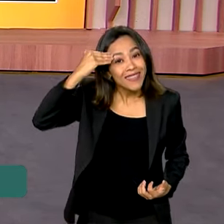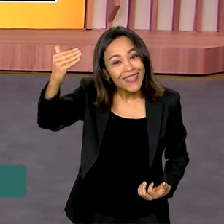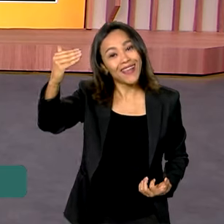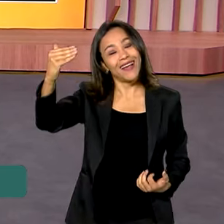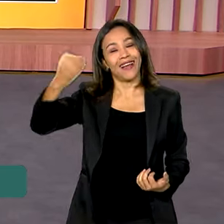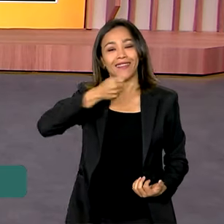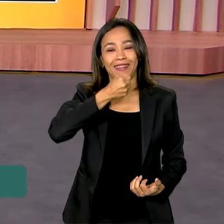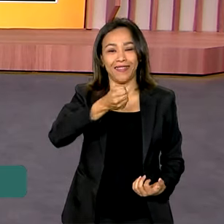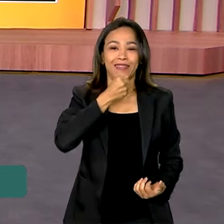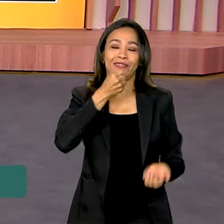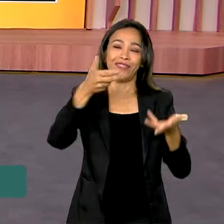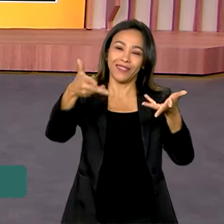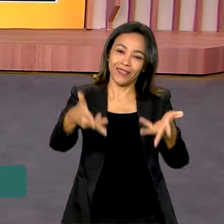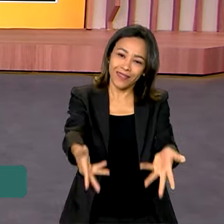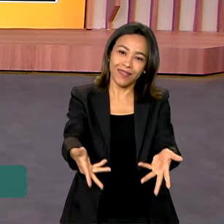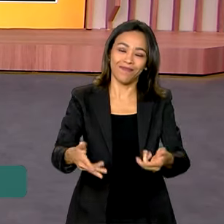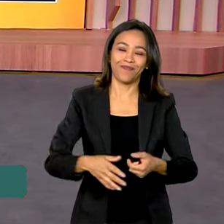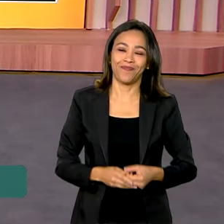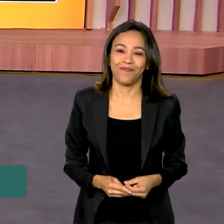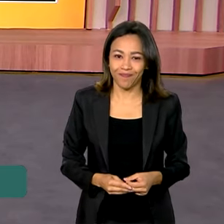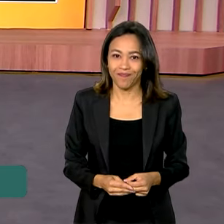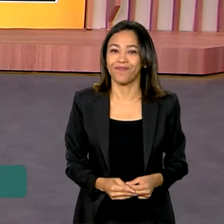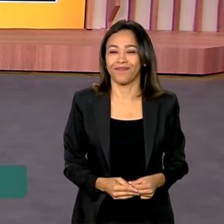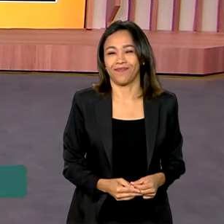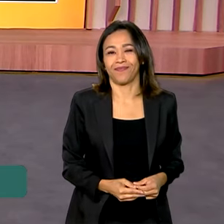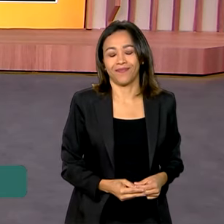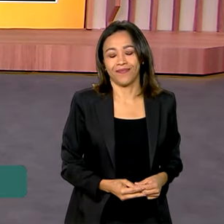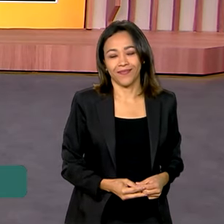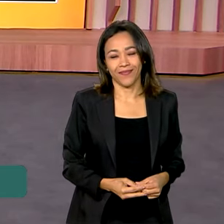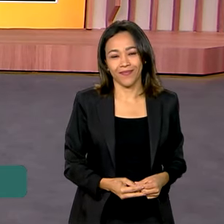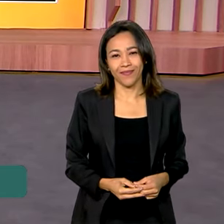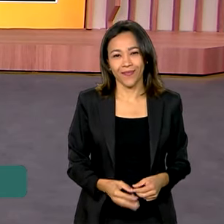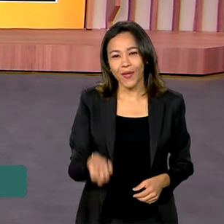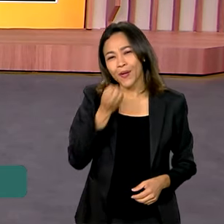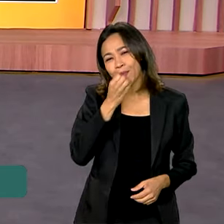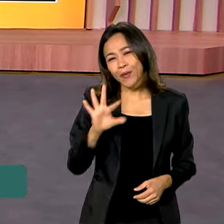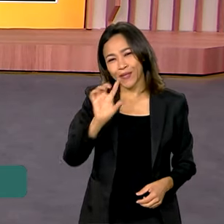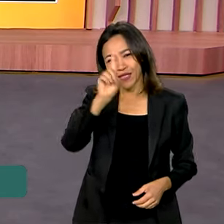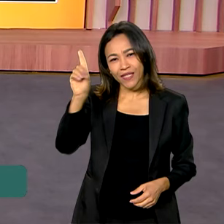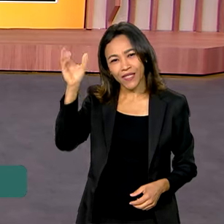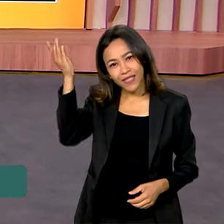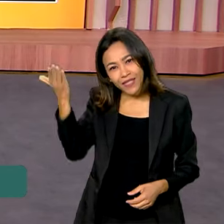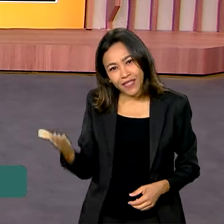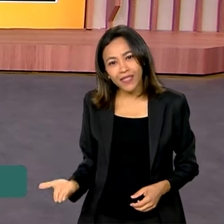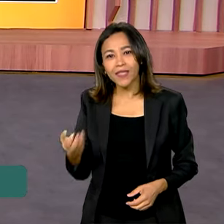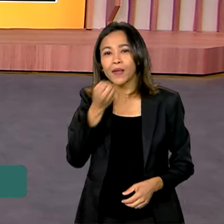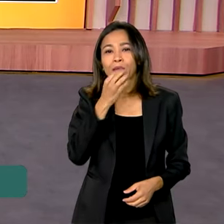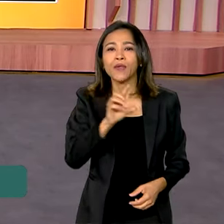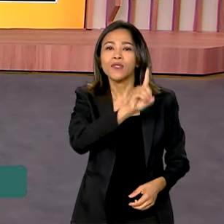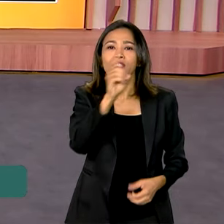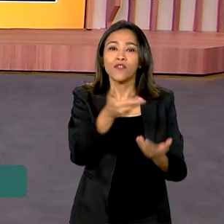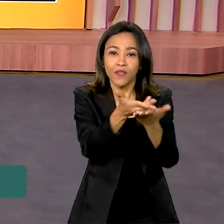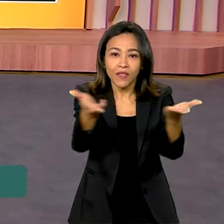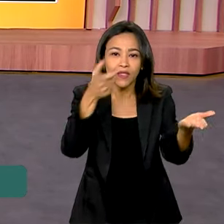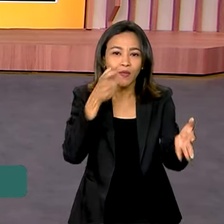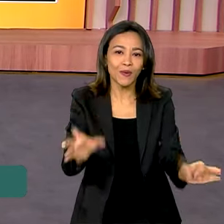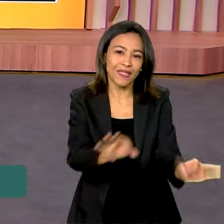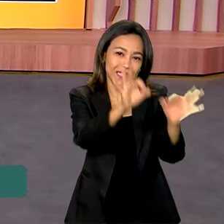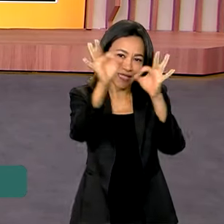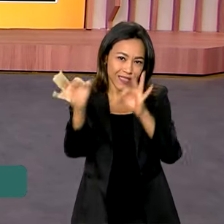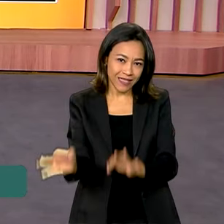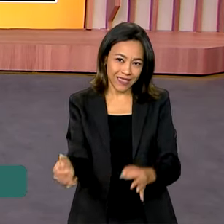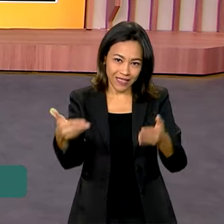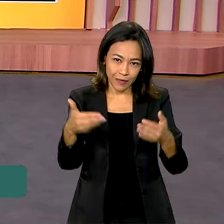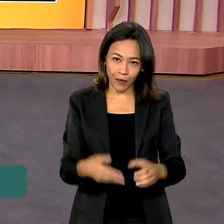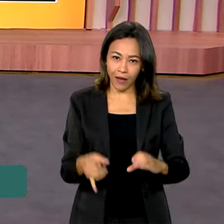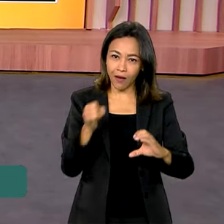disponibilidade de participar aqui do Brasil em Dia. Bom dia, Vanessa. Bom dia a todos que acompanham a empresa brasileira